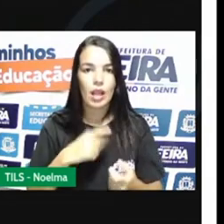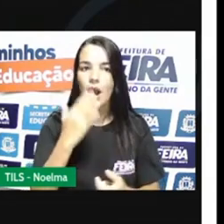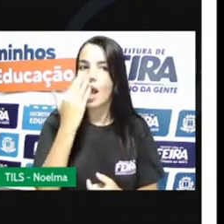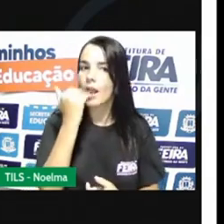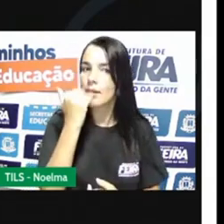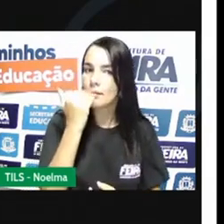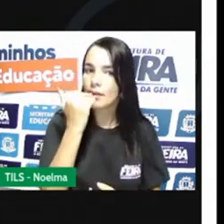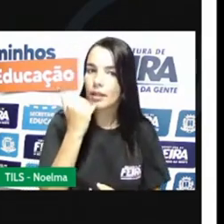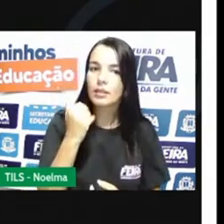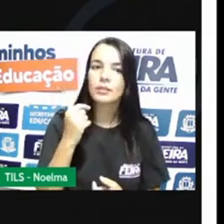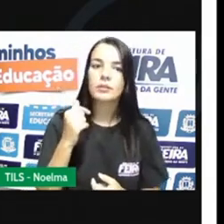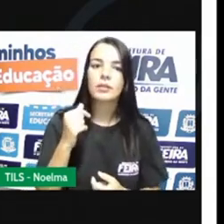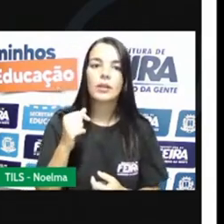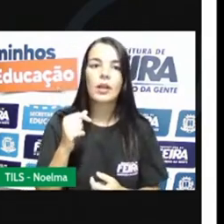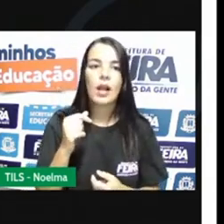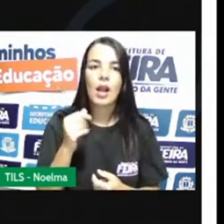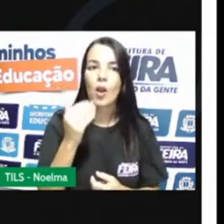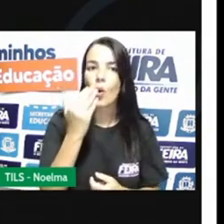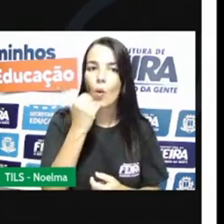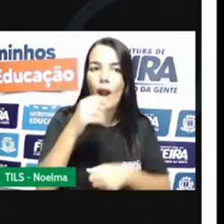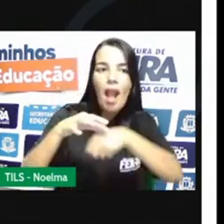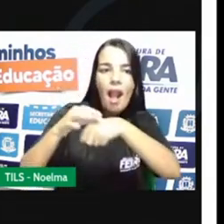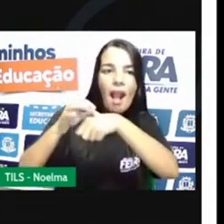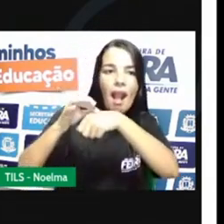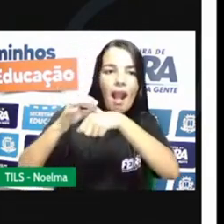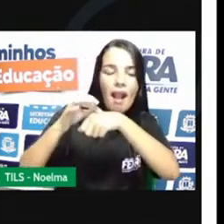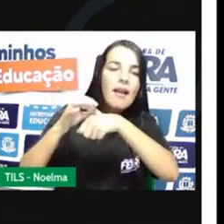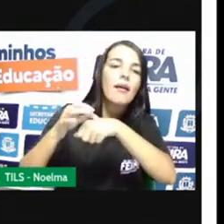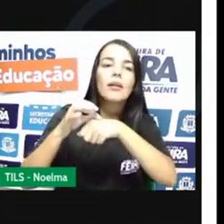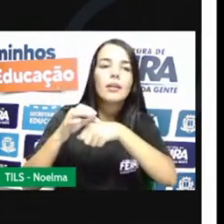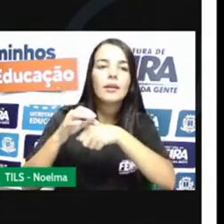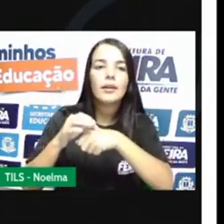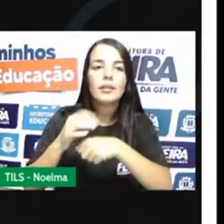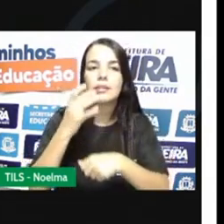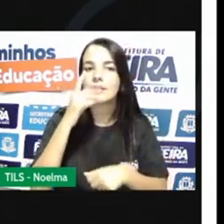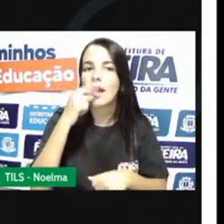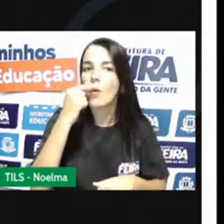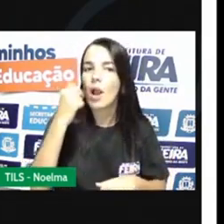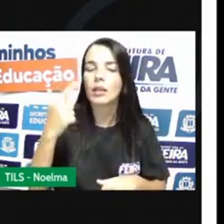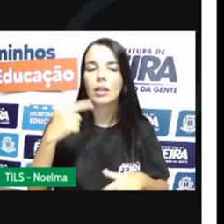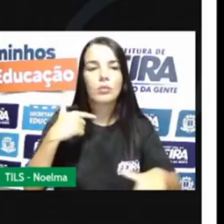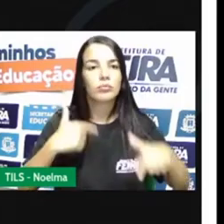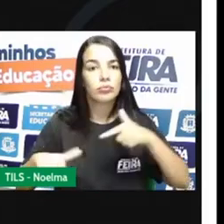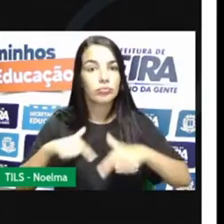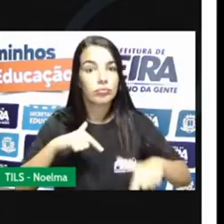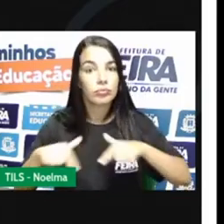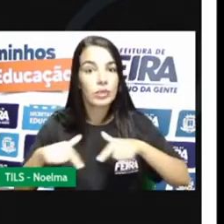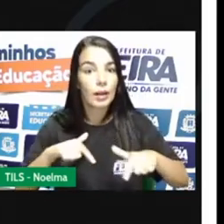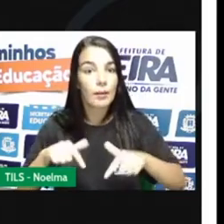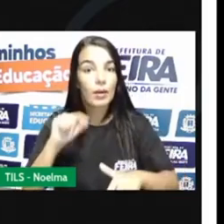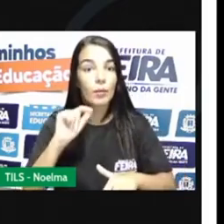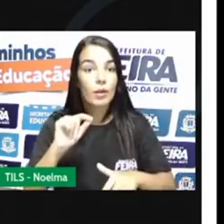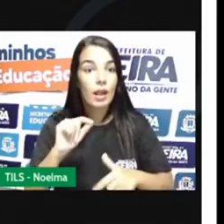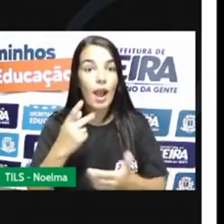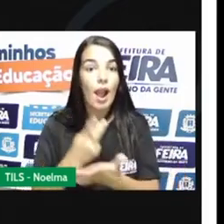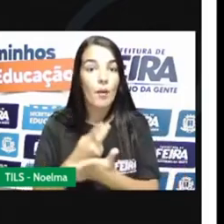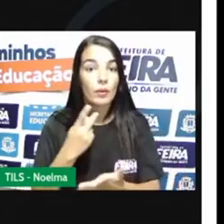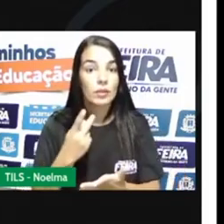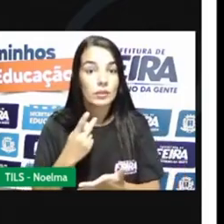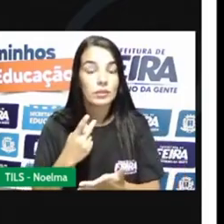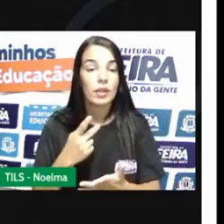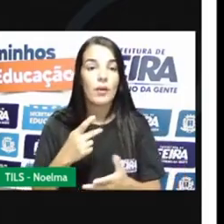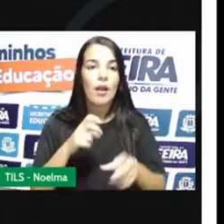gêneros alimentícios como o charque que era produzido na região sul. Essas atividades a mineradora tropeira e